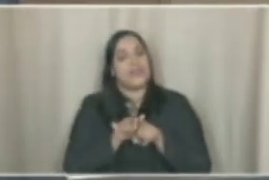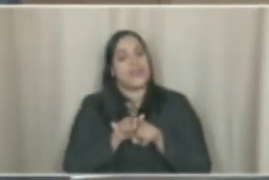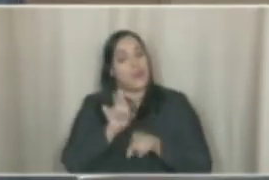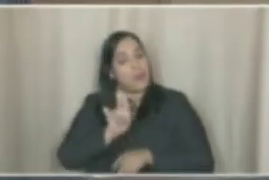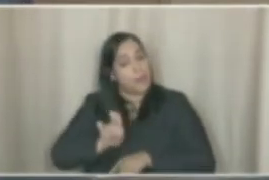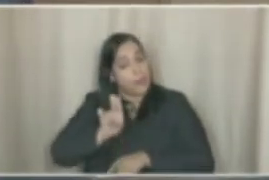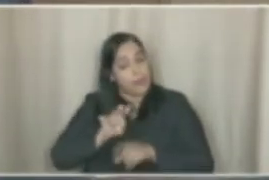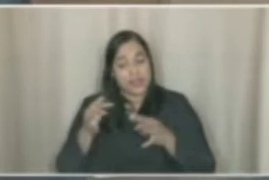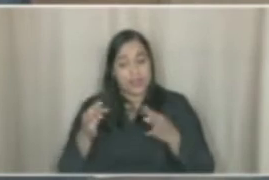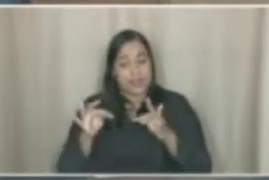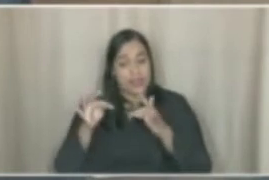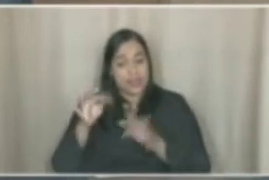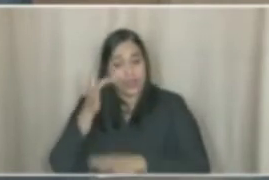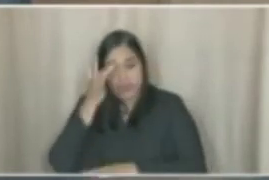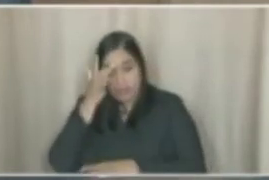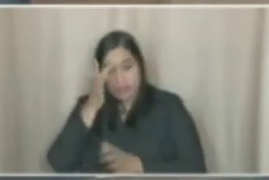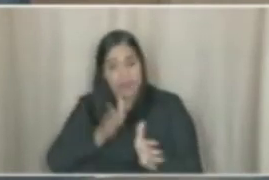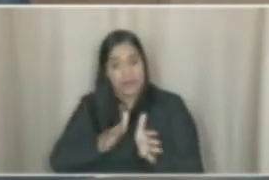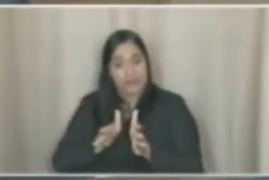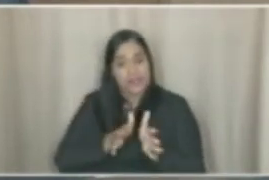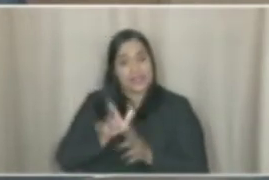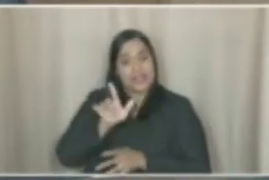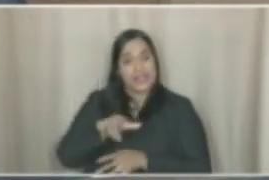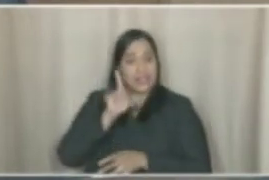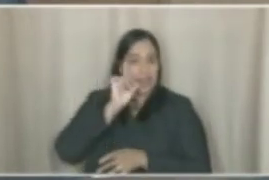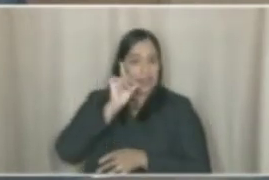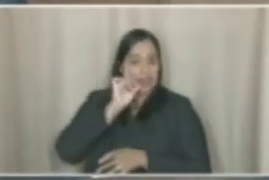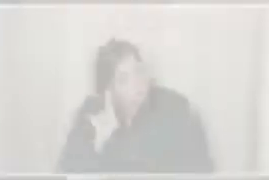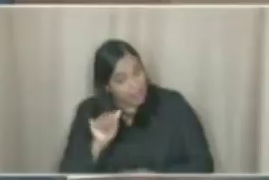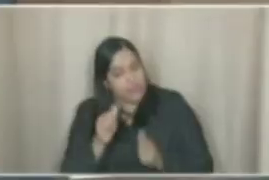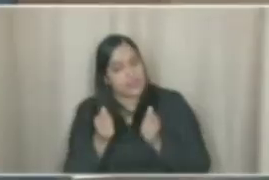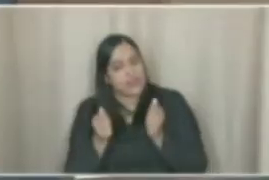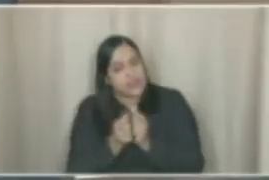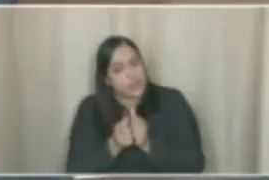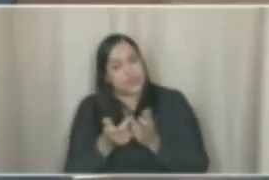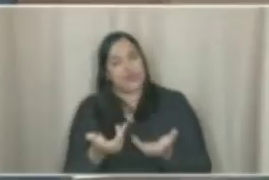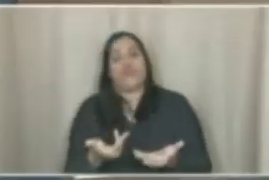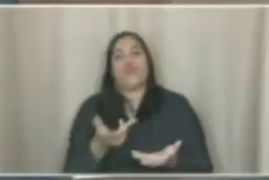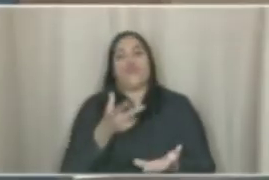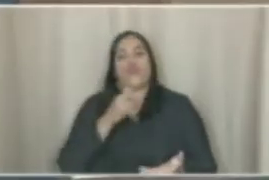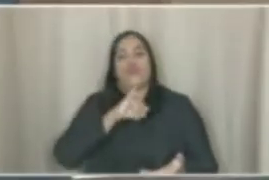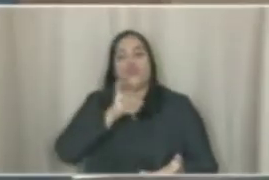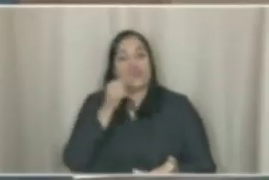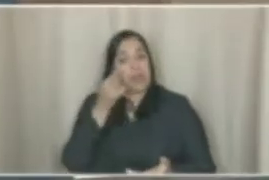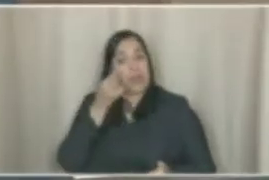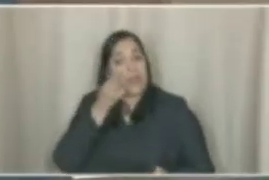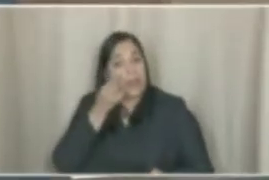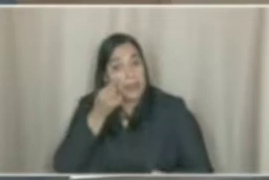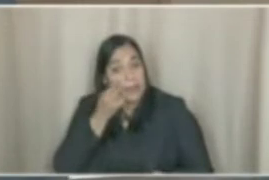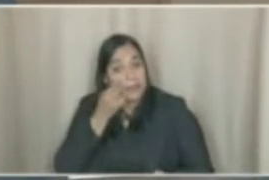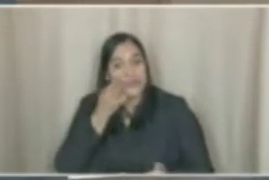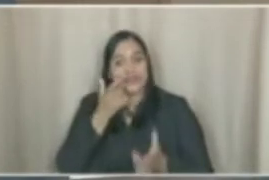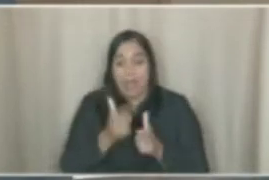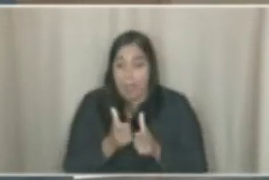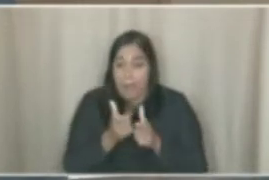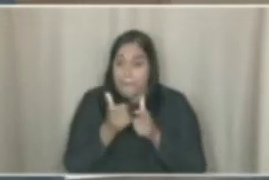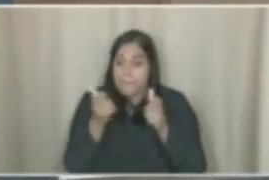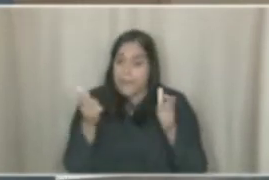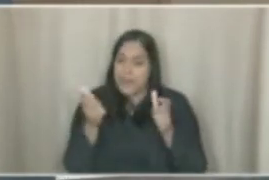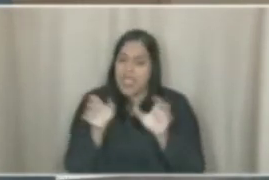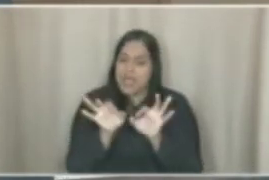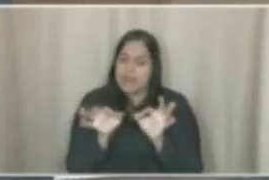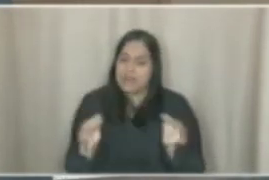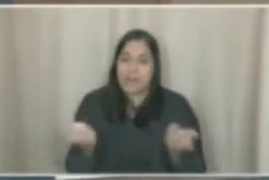utilizados para facilitar o cotidiano das pessoas. A ideia é ampliar e simplificar